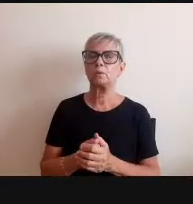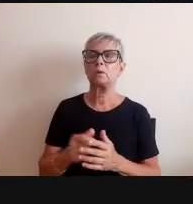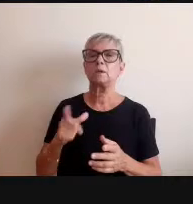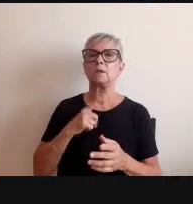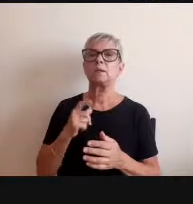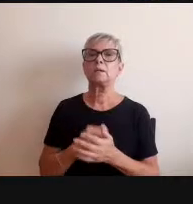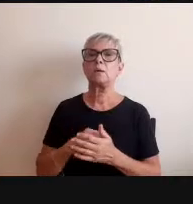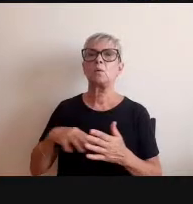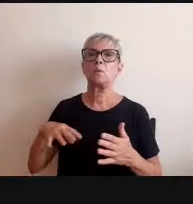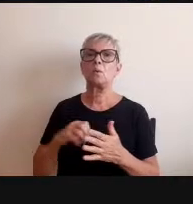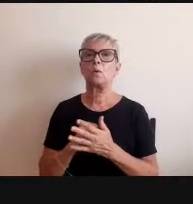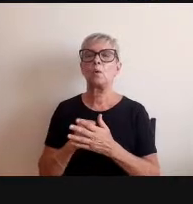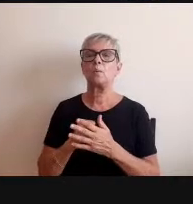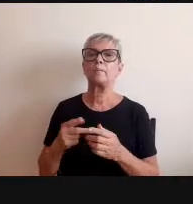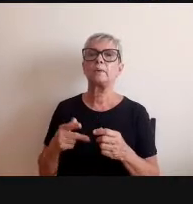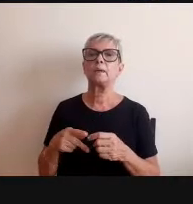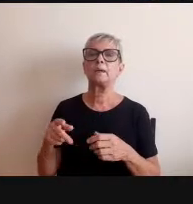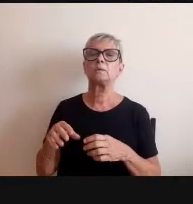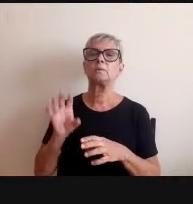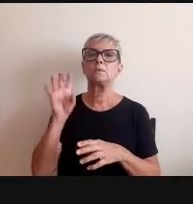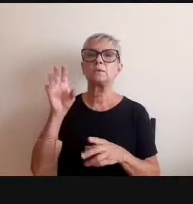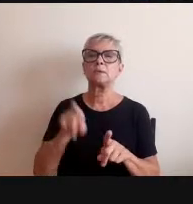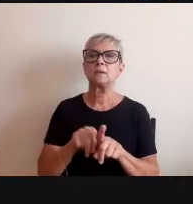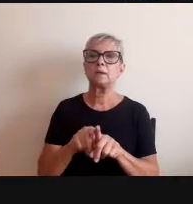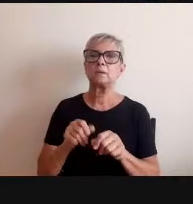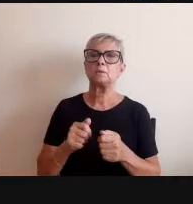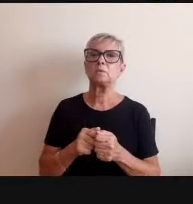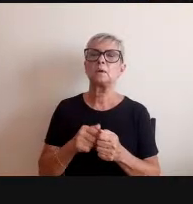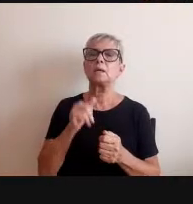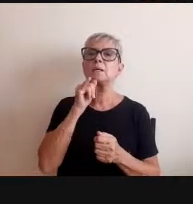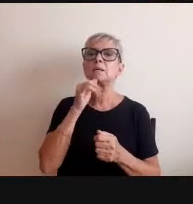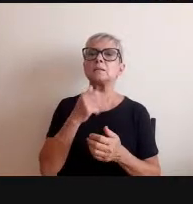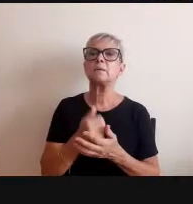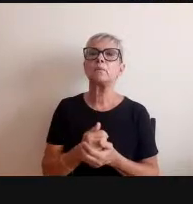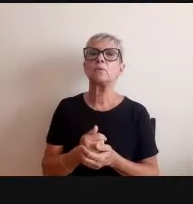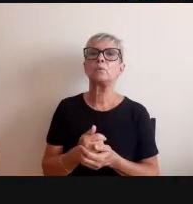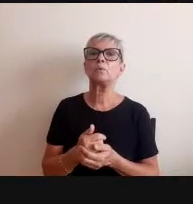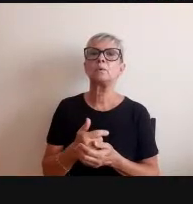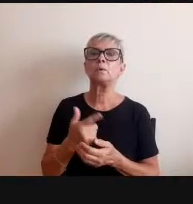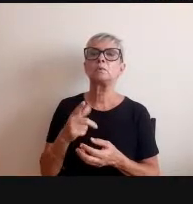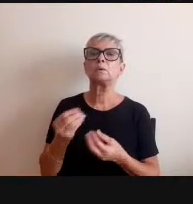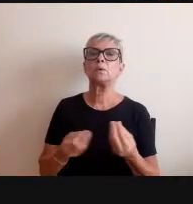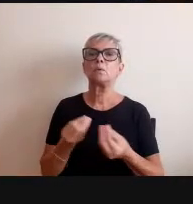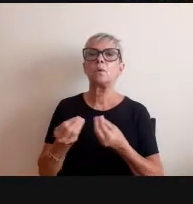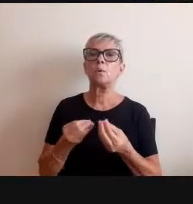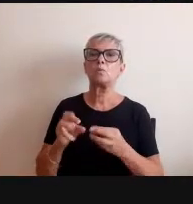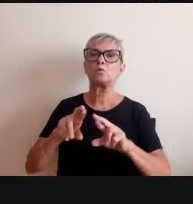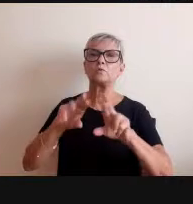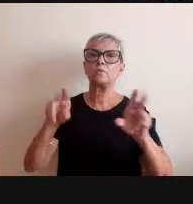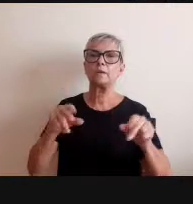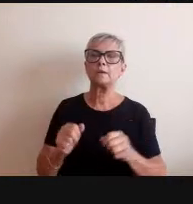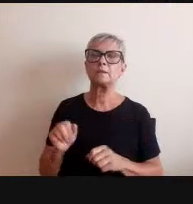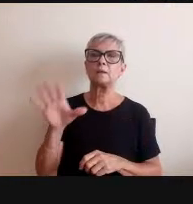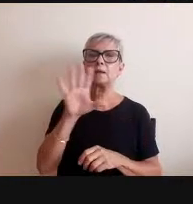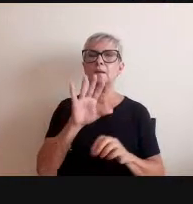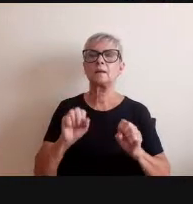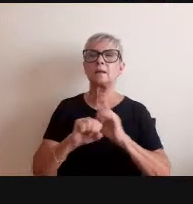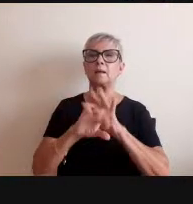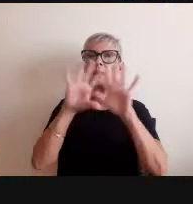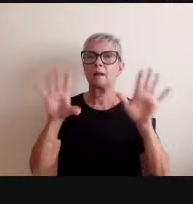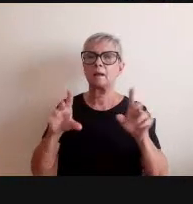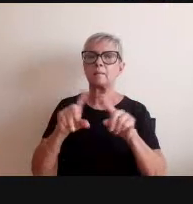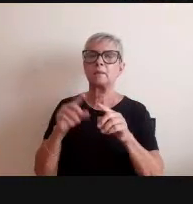na Coreia do Sul não há uma influência digamos clara mas numa revista de